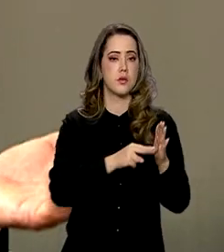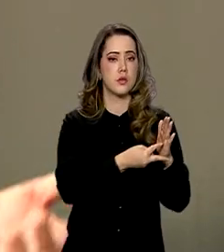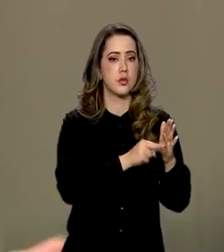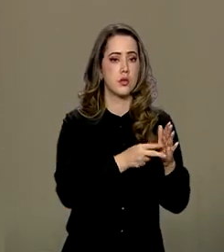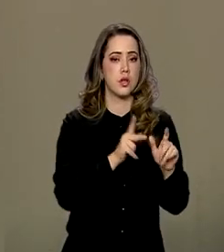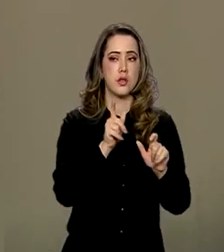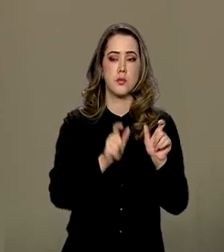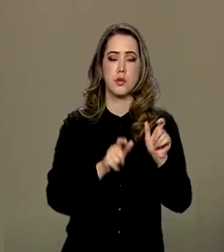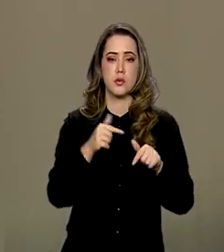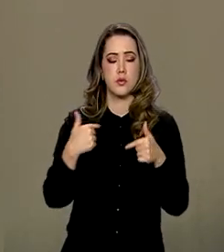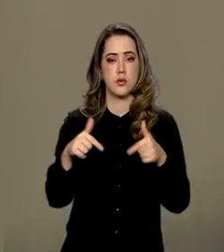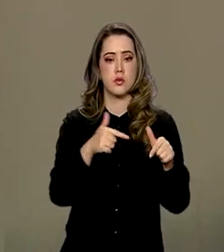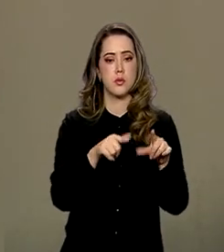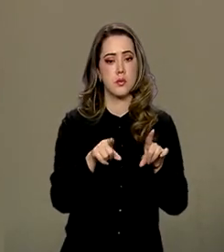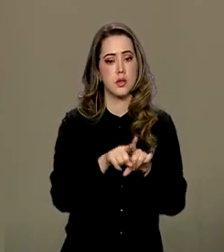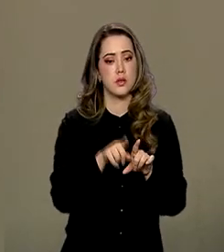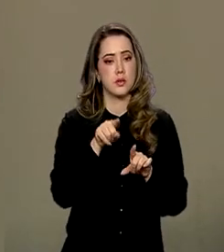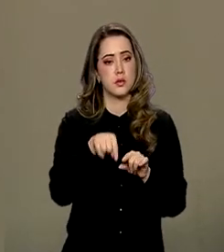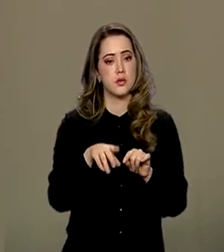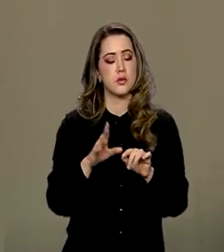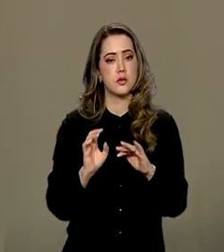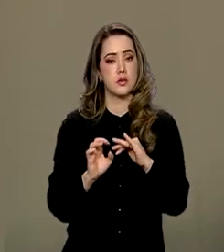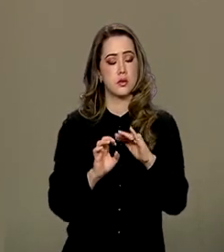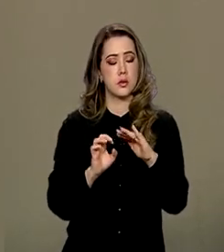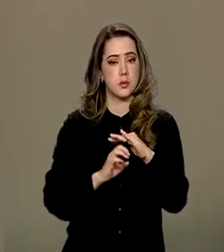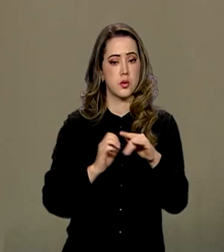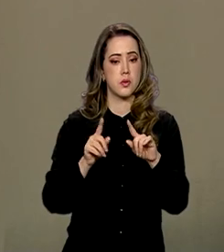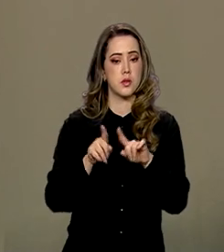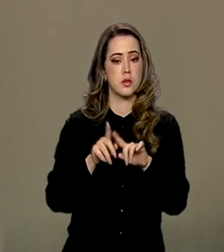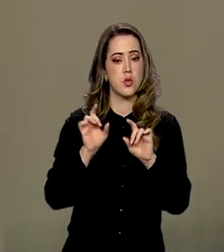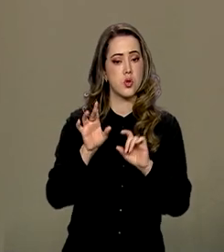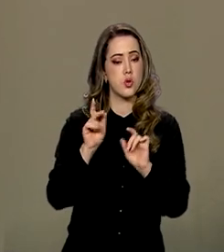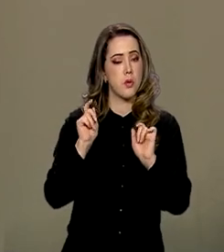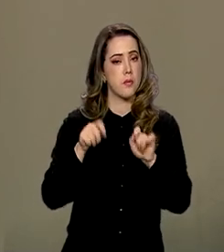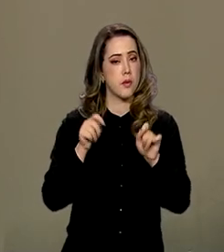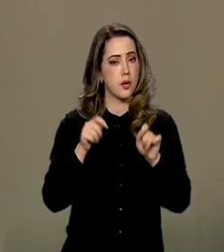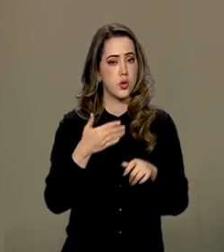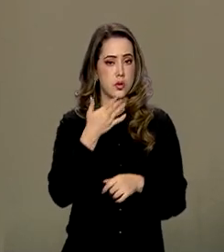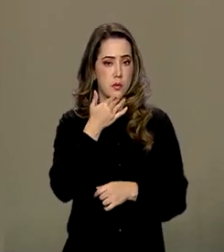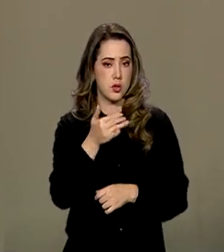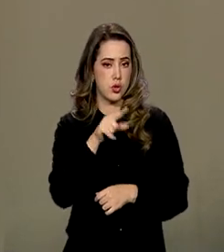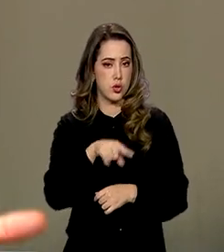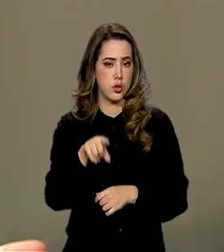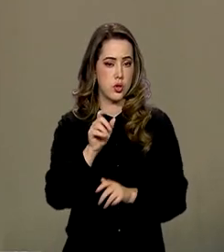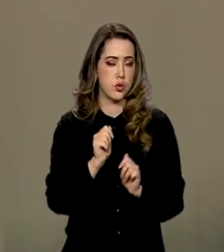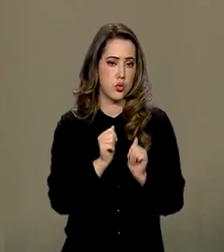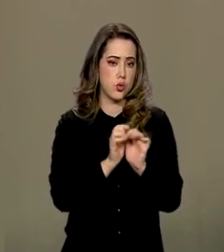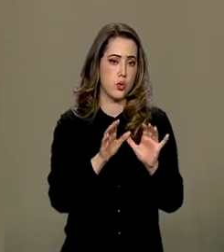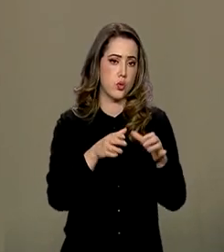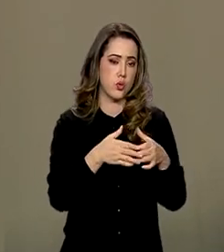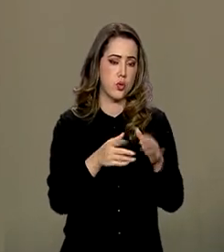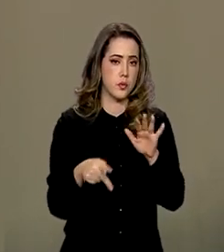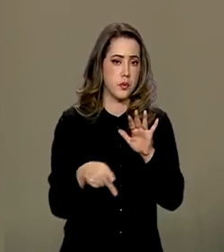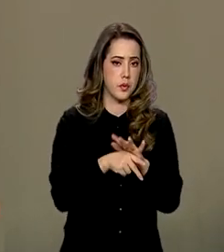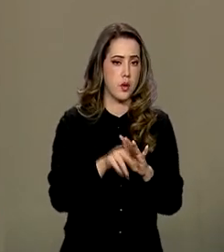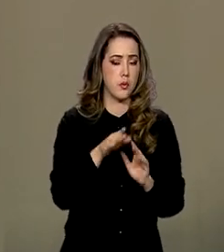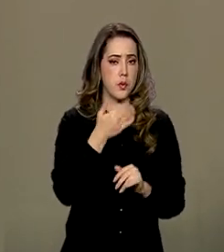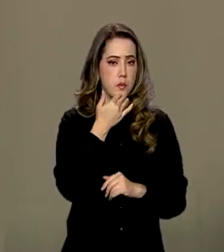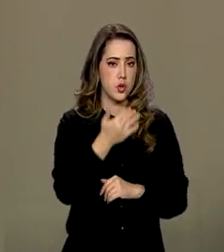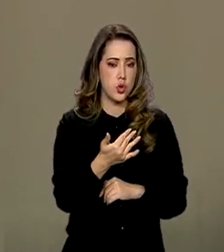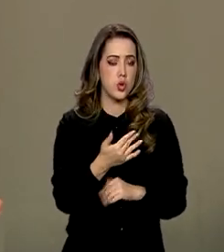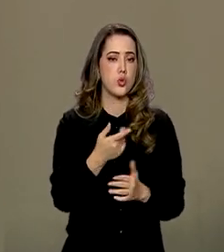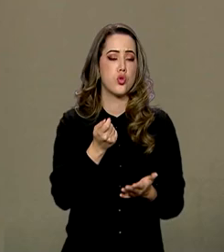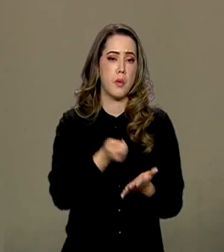trabalhadores e de empregadores só poderão requisitar, junto à sua categoria, uma contribuição